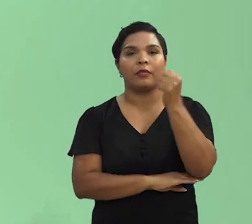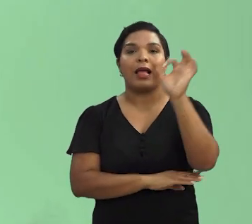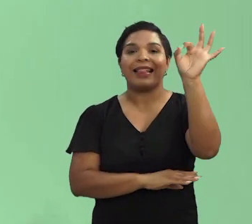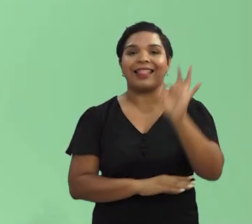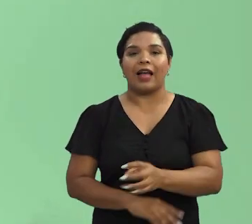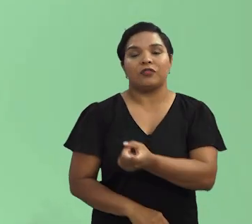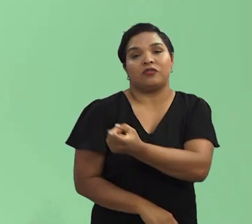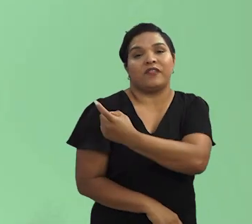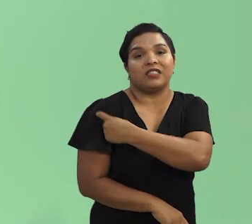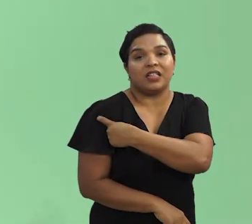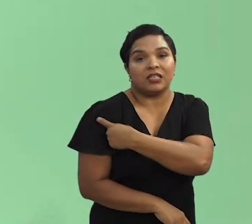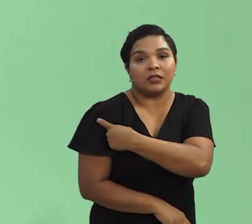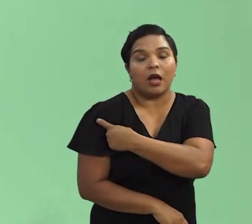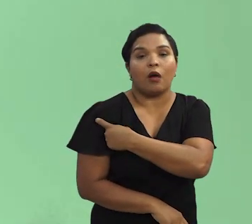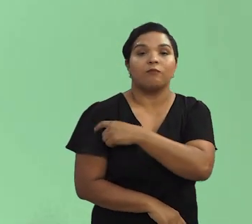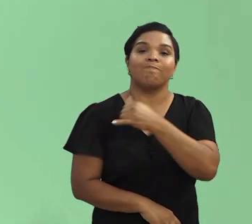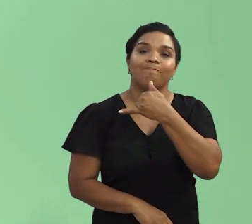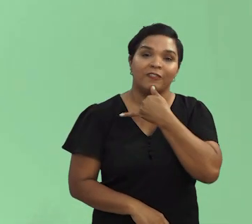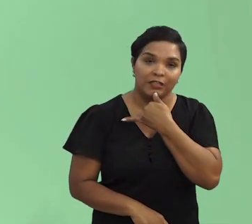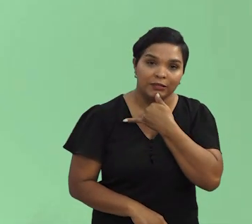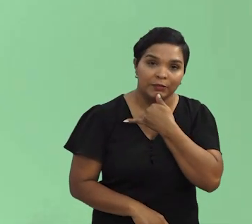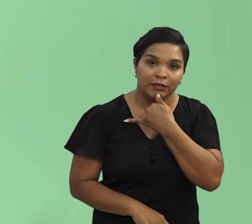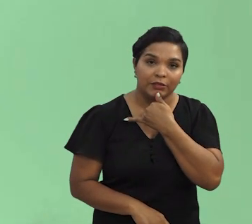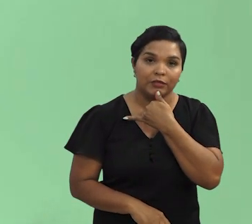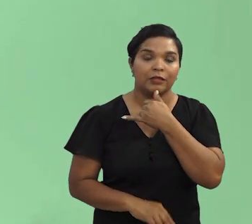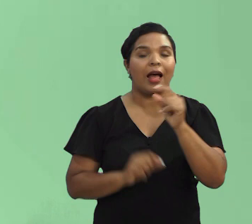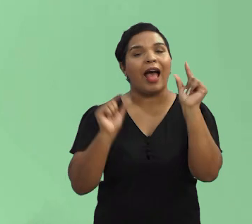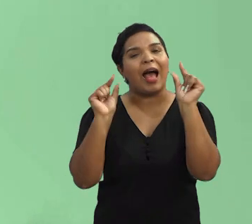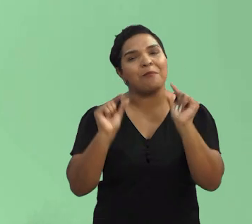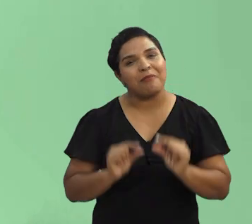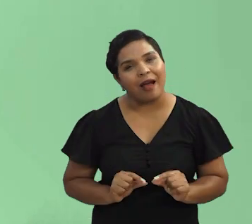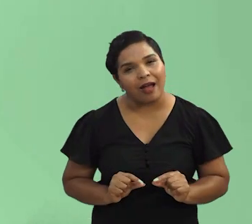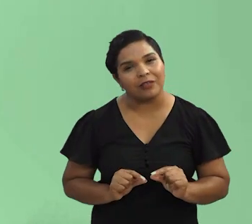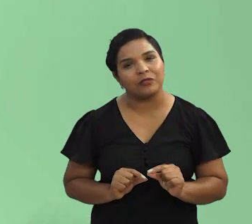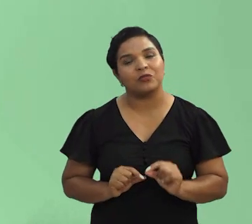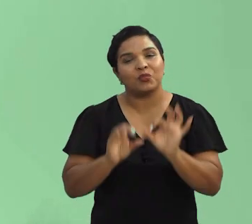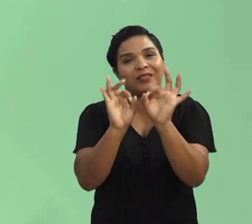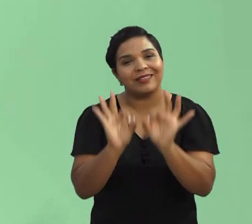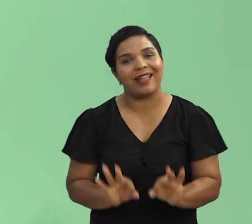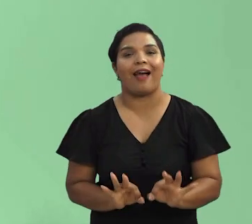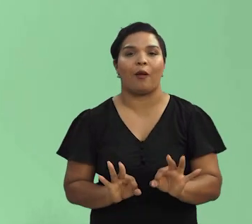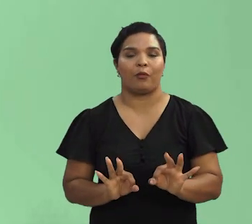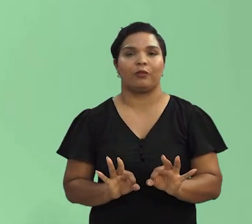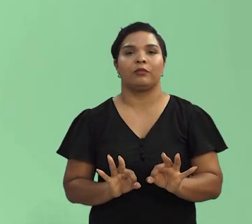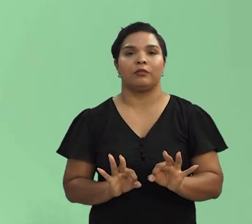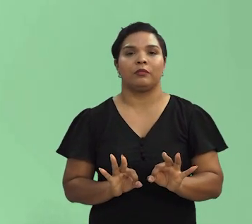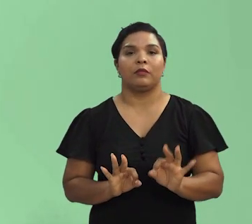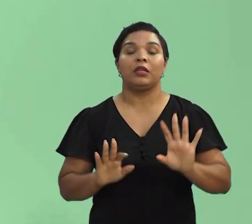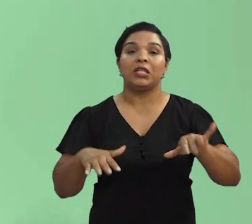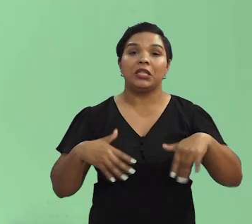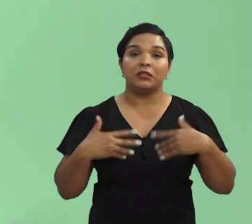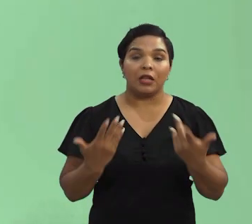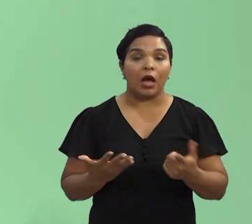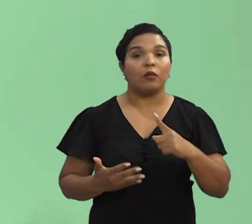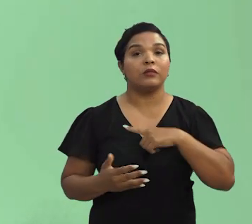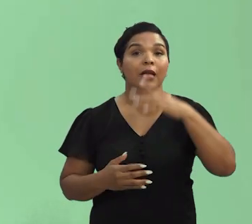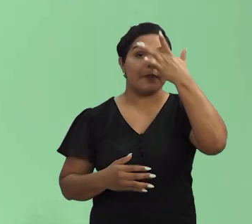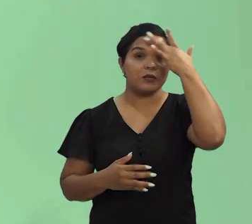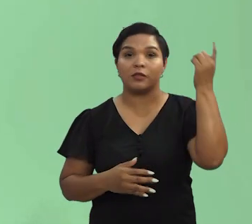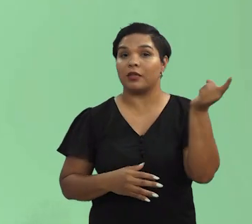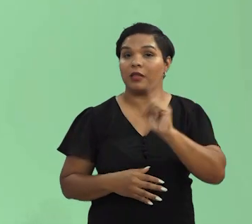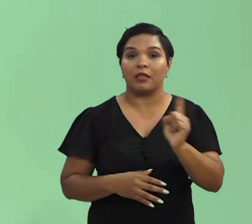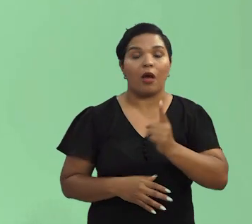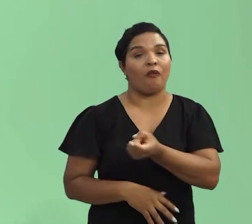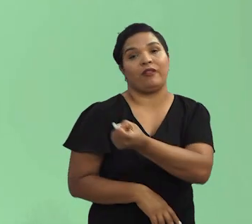A taxa de vacinação, infelizmente, ela está abaixo do ideal. Então a gente tem muitas